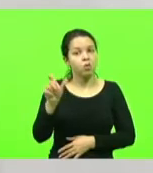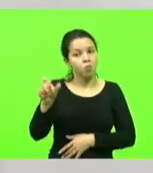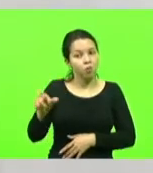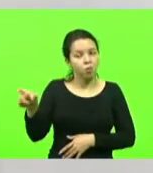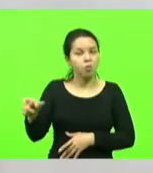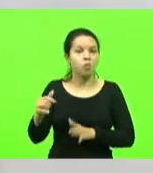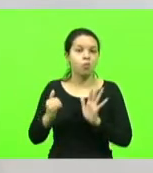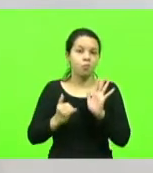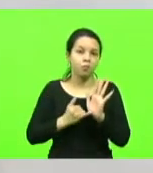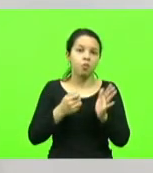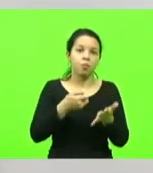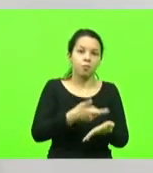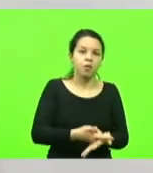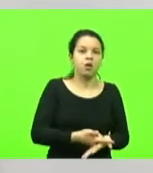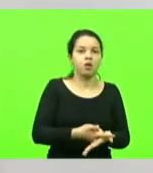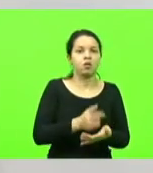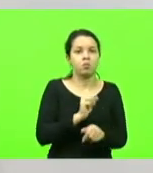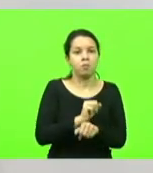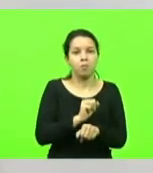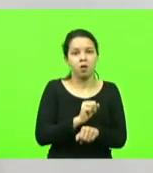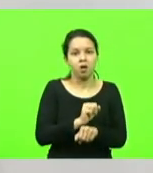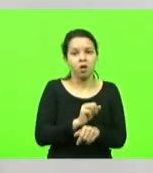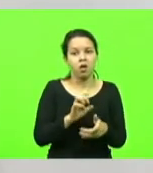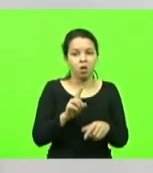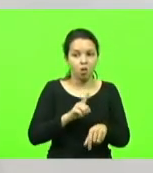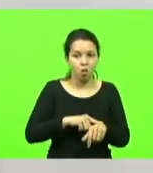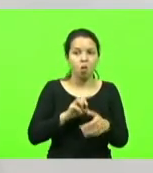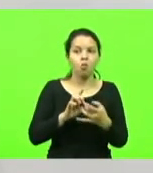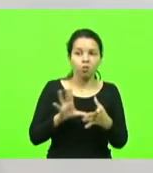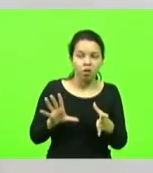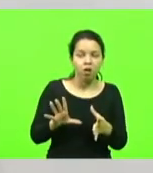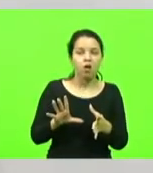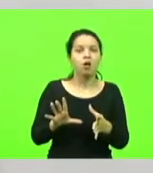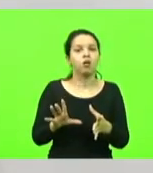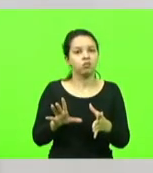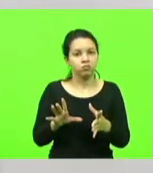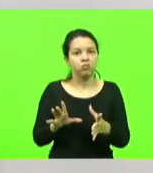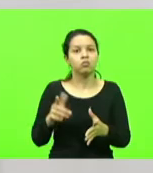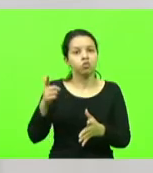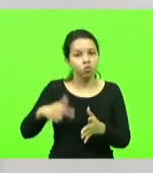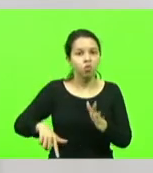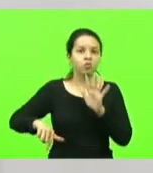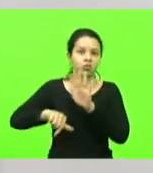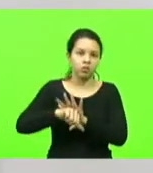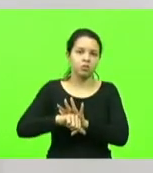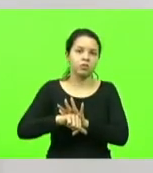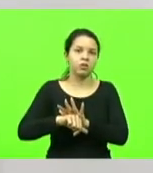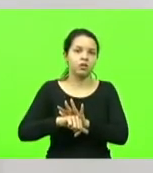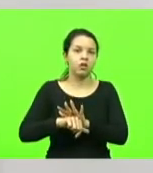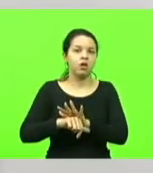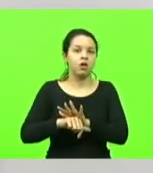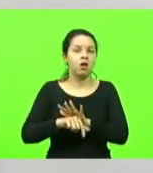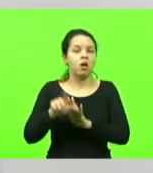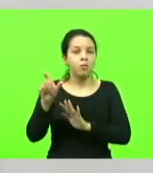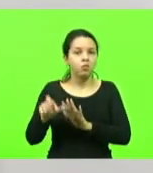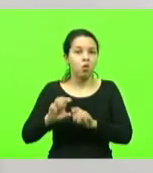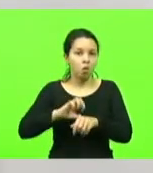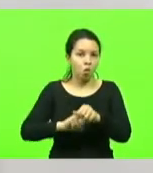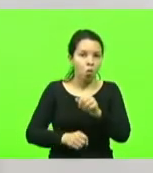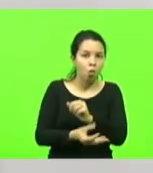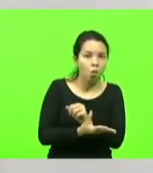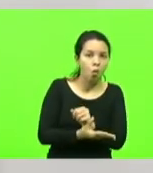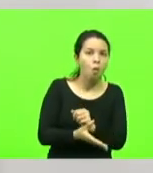só esperando o momento de sair e cometer os mesmos crimes novamente. E os corruptos que não são presos e quando são